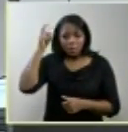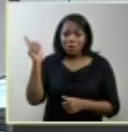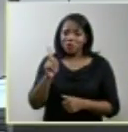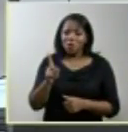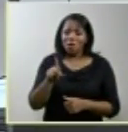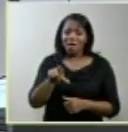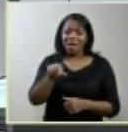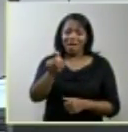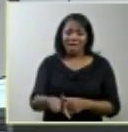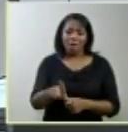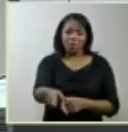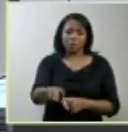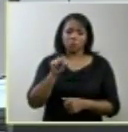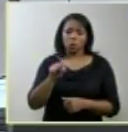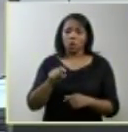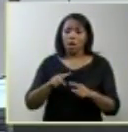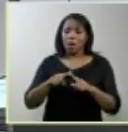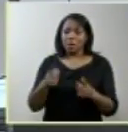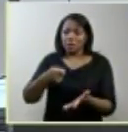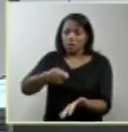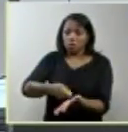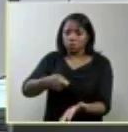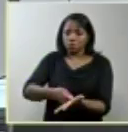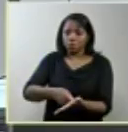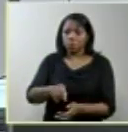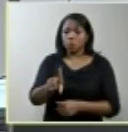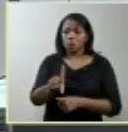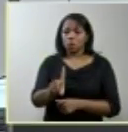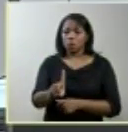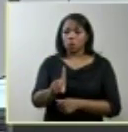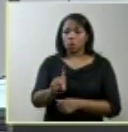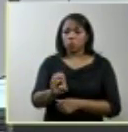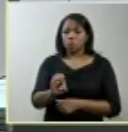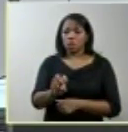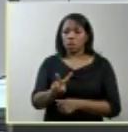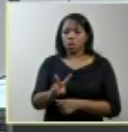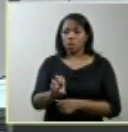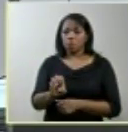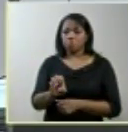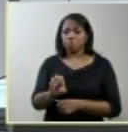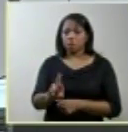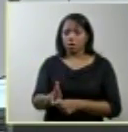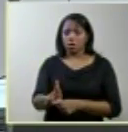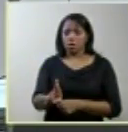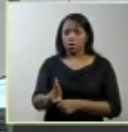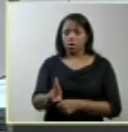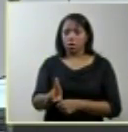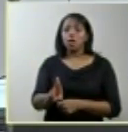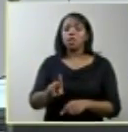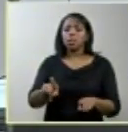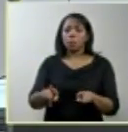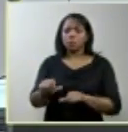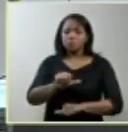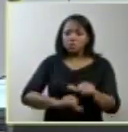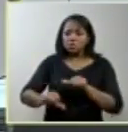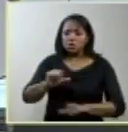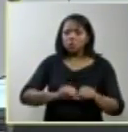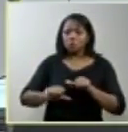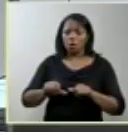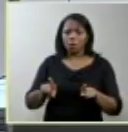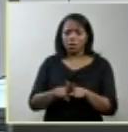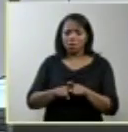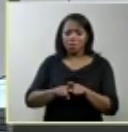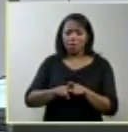mas um dever no caso da anencefalia um dever de prolongar o luto um dever de transformar o sofrimento